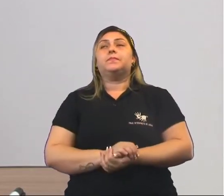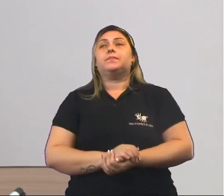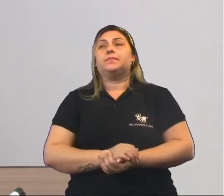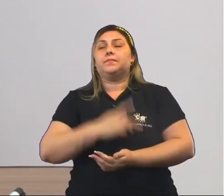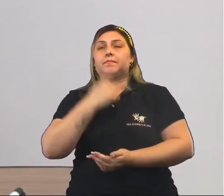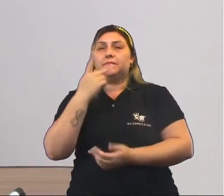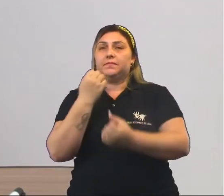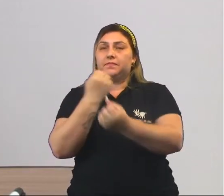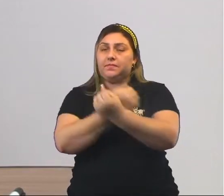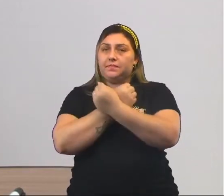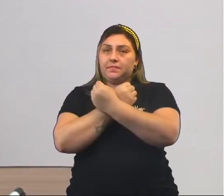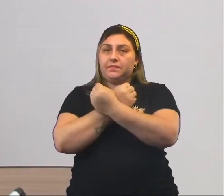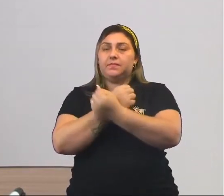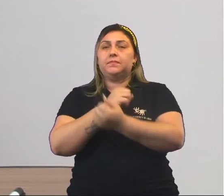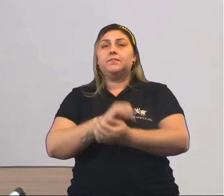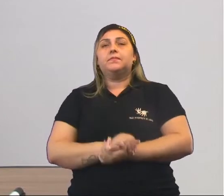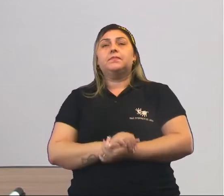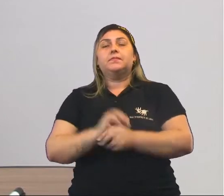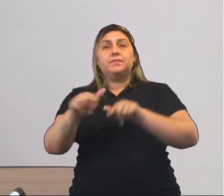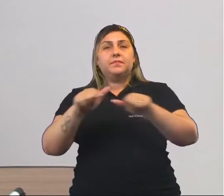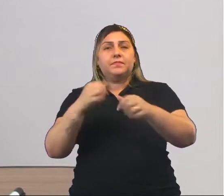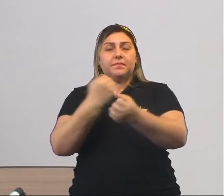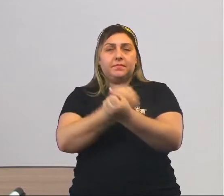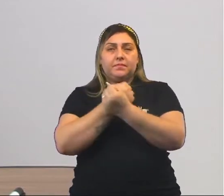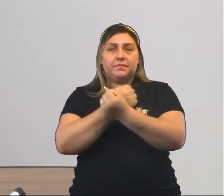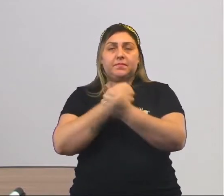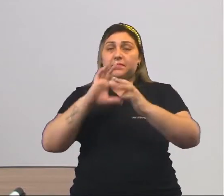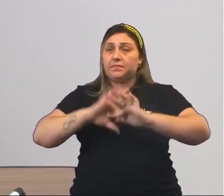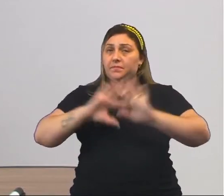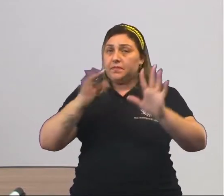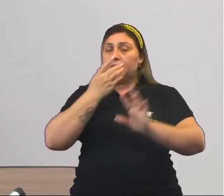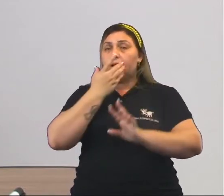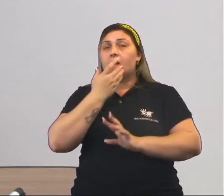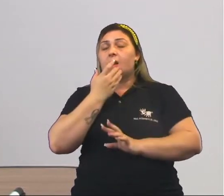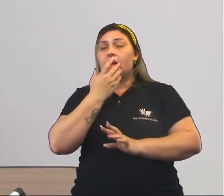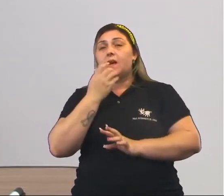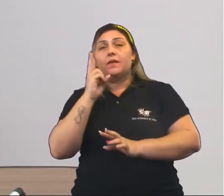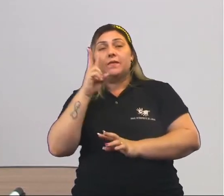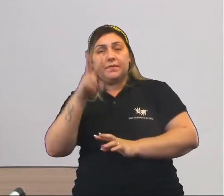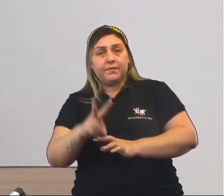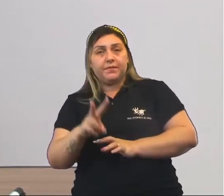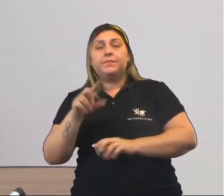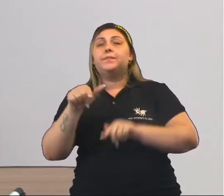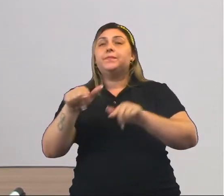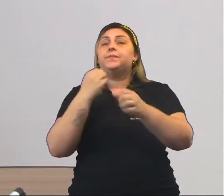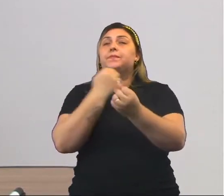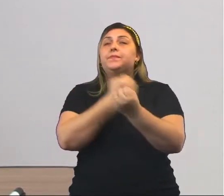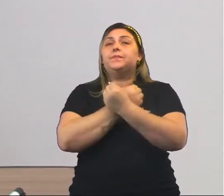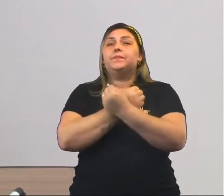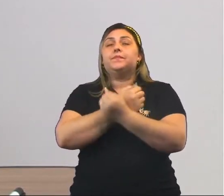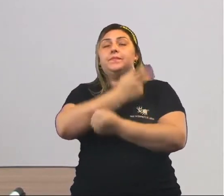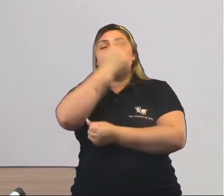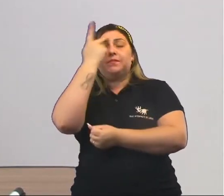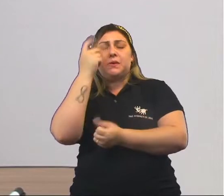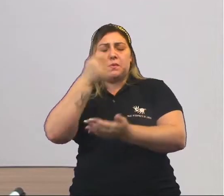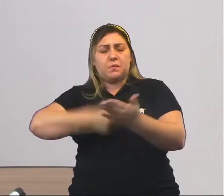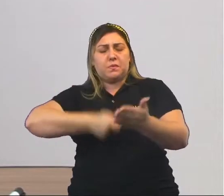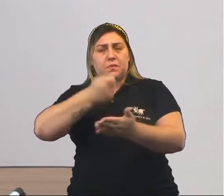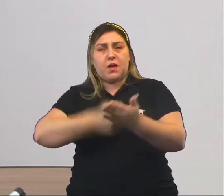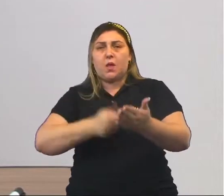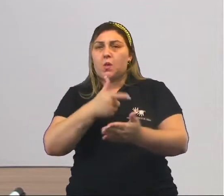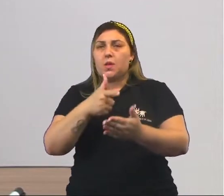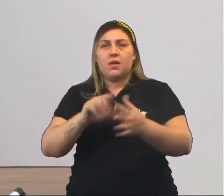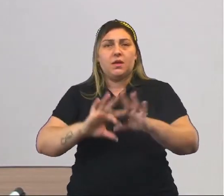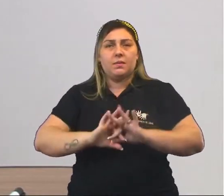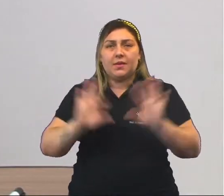Falando sobre a escravidão, o trabalho escravo e o trabalho livre, como a gente viu aí, o trabalho escravo é aquele onde a pessoa era obrigada, sem ter